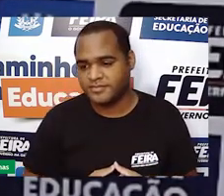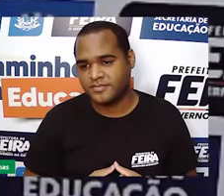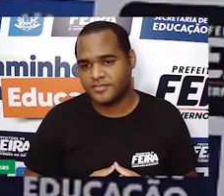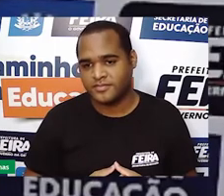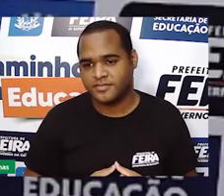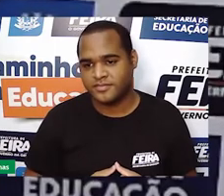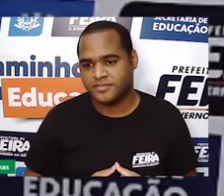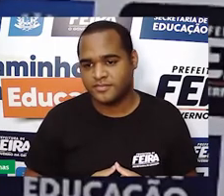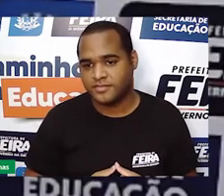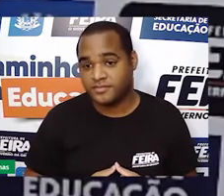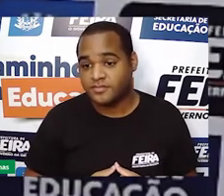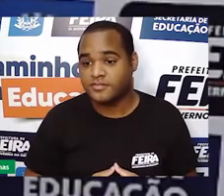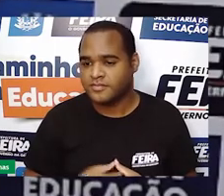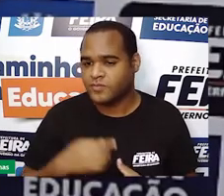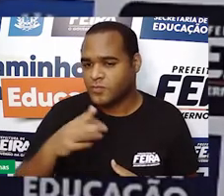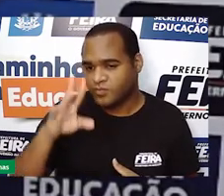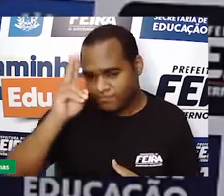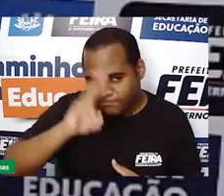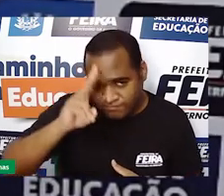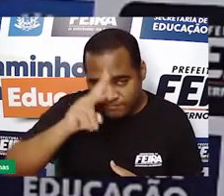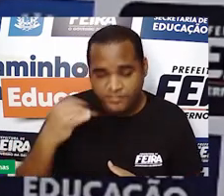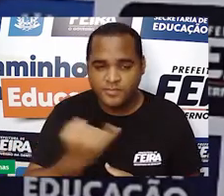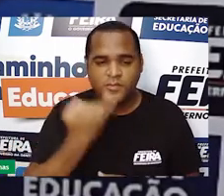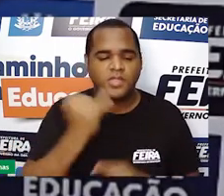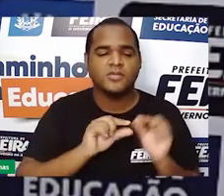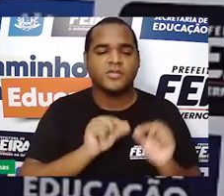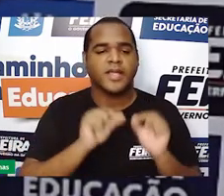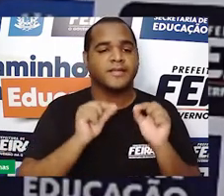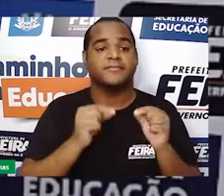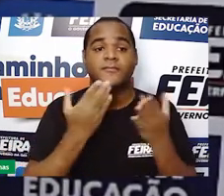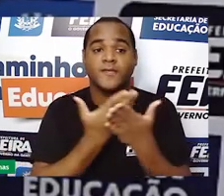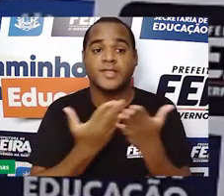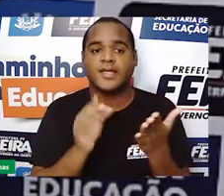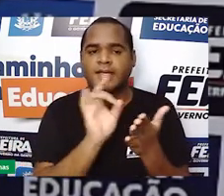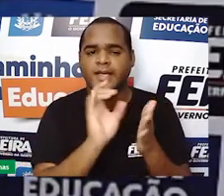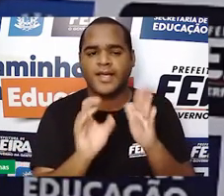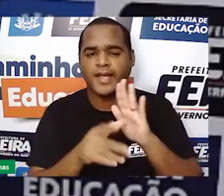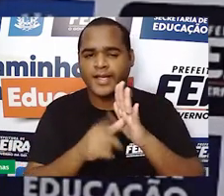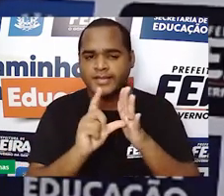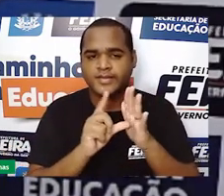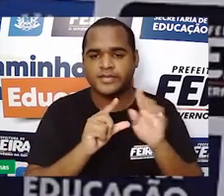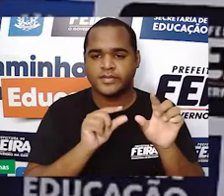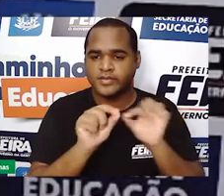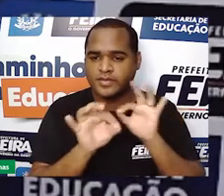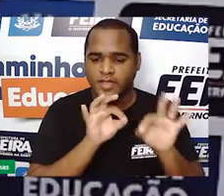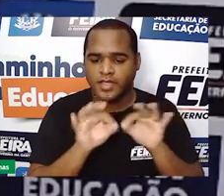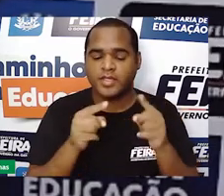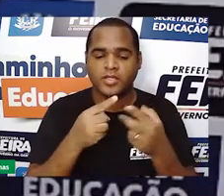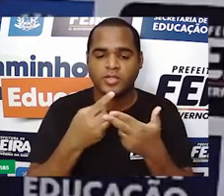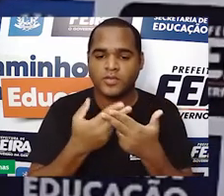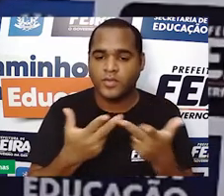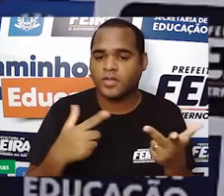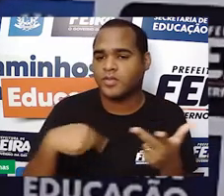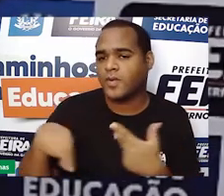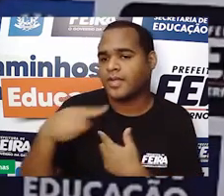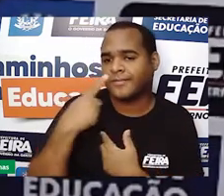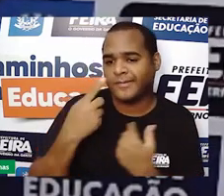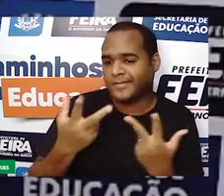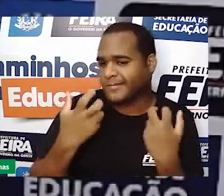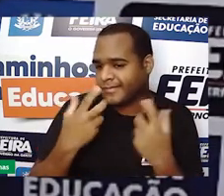E aí eu já vou lembrando para você, né? Na aula anterior a essa, o que nós vimos? Nós vimos